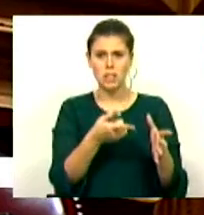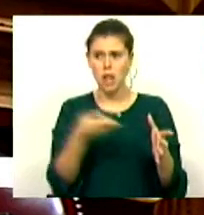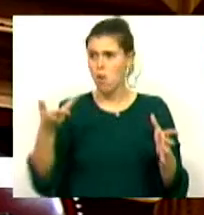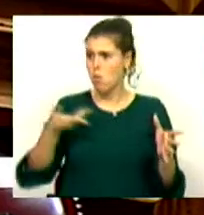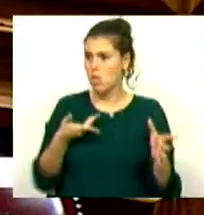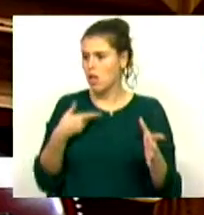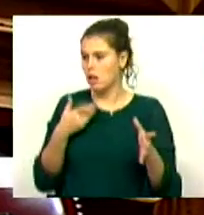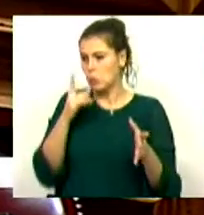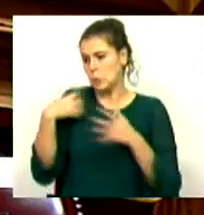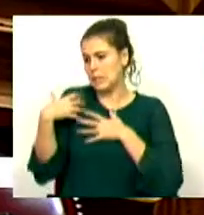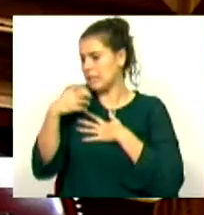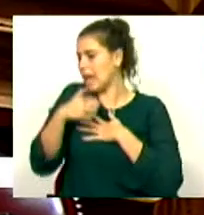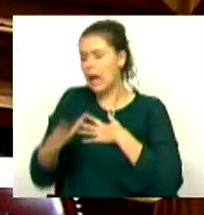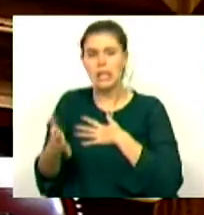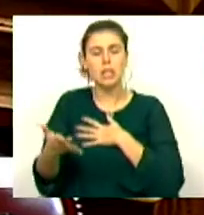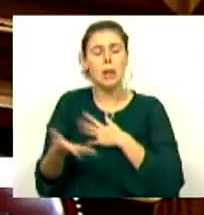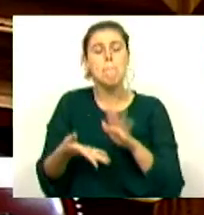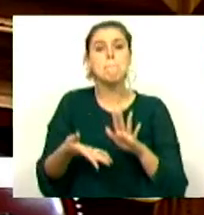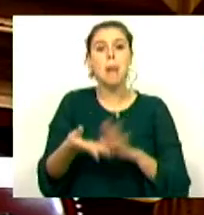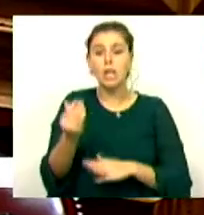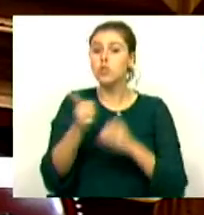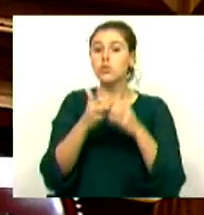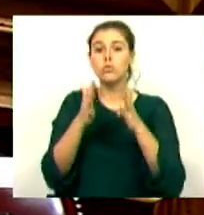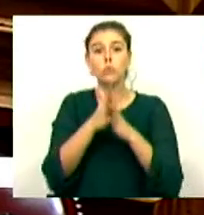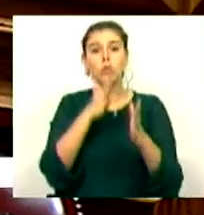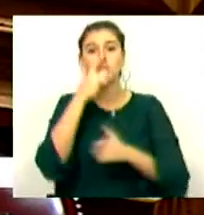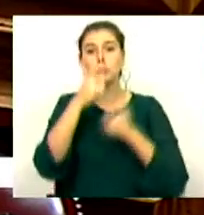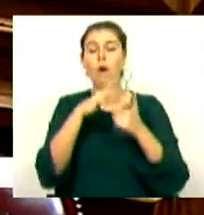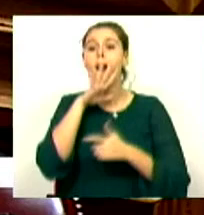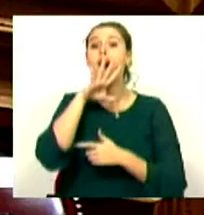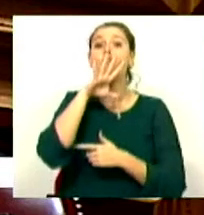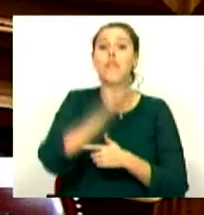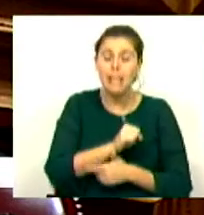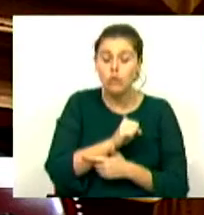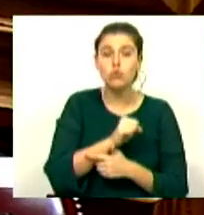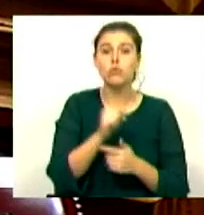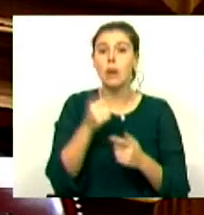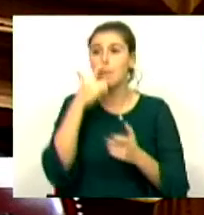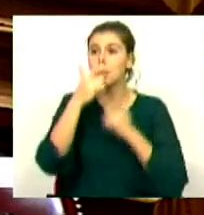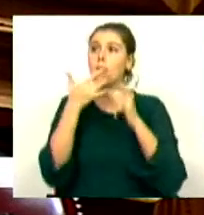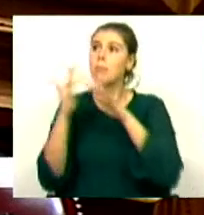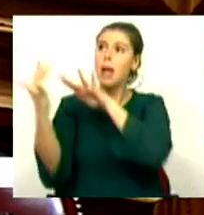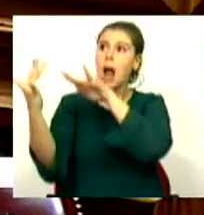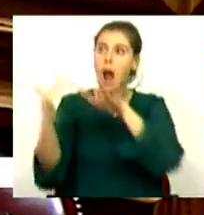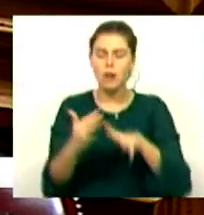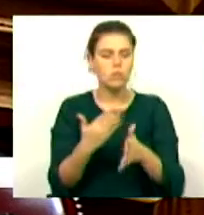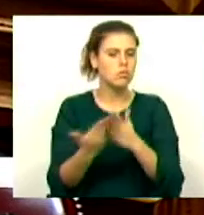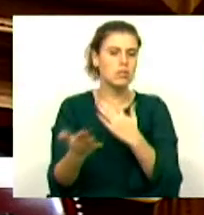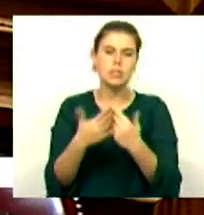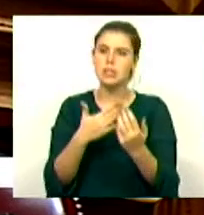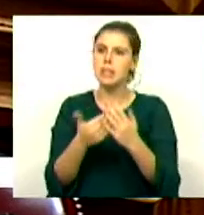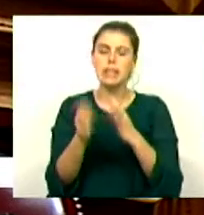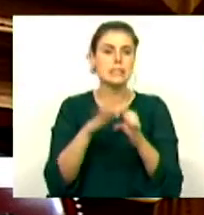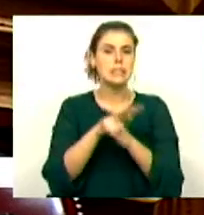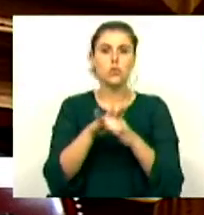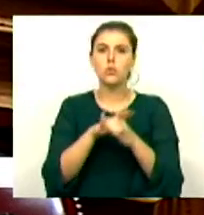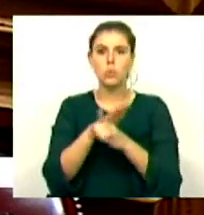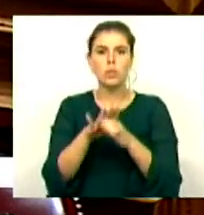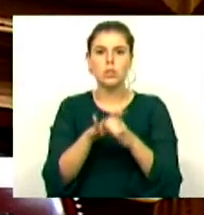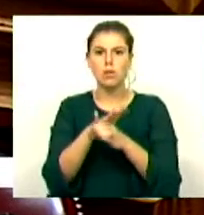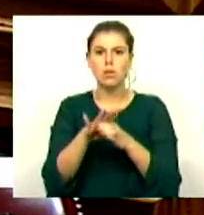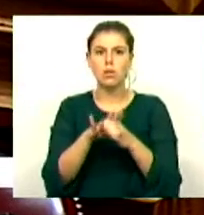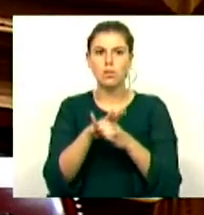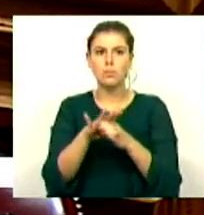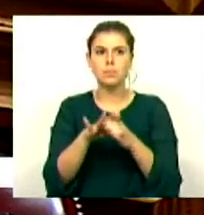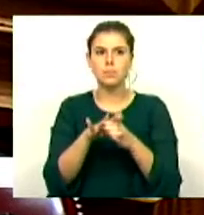Direito do Sangre. E mais, e todos os filhos, todos os filhos dos imigrantes, independentemente da situação em